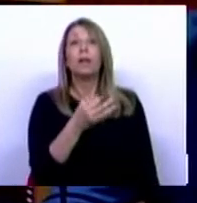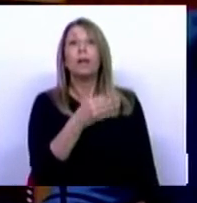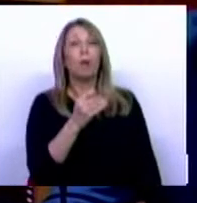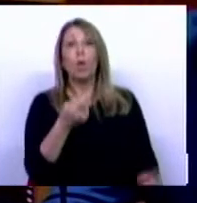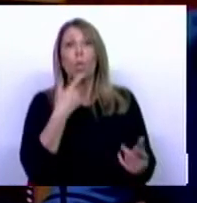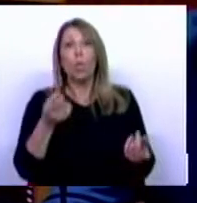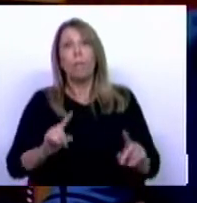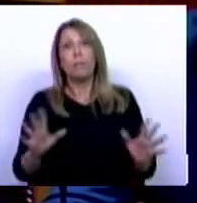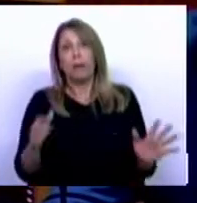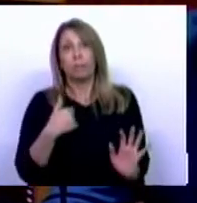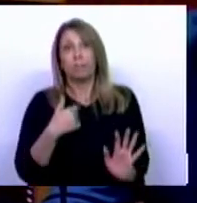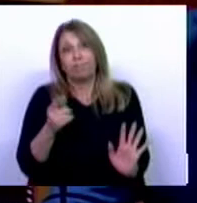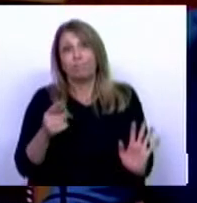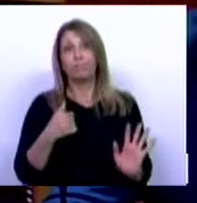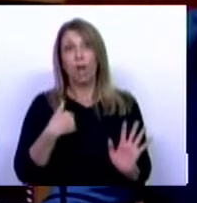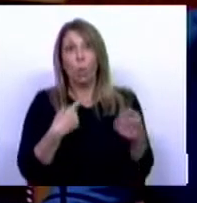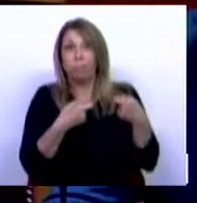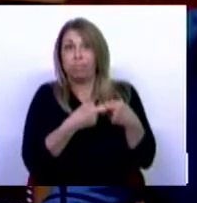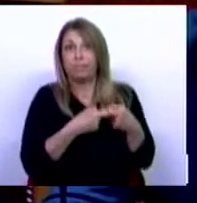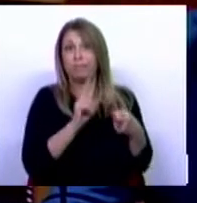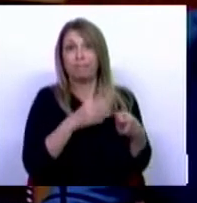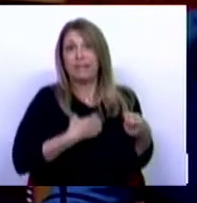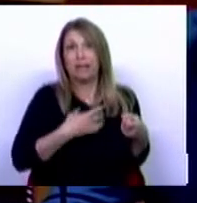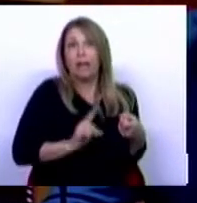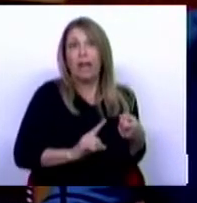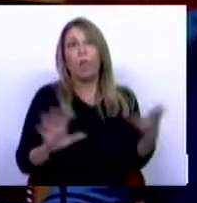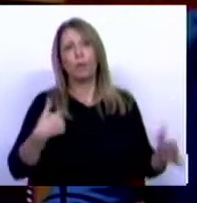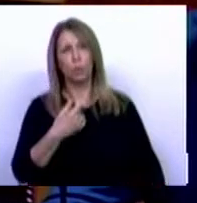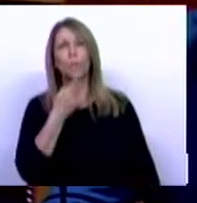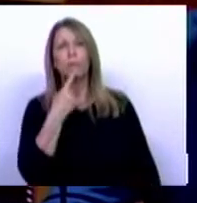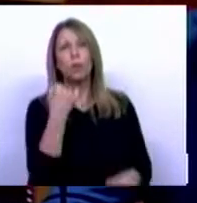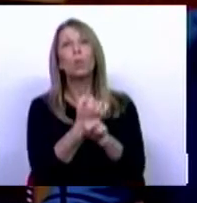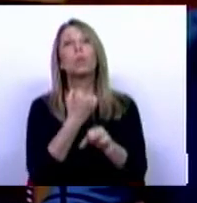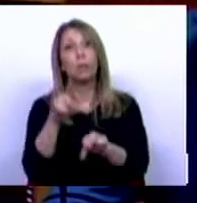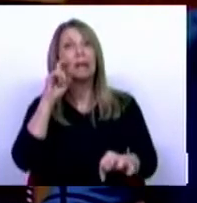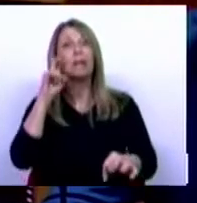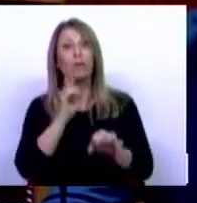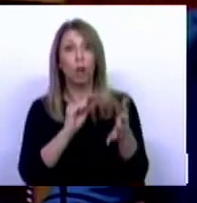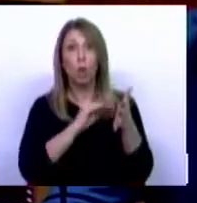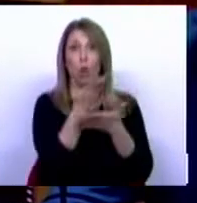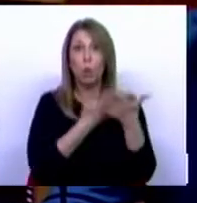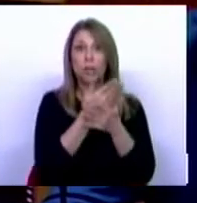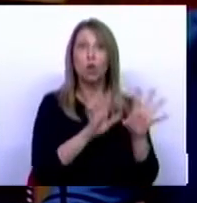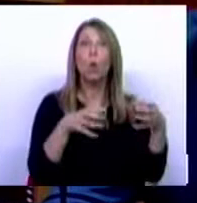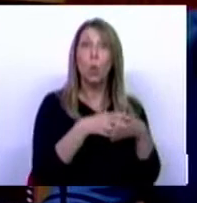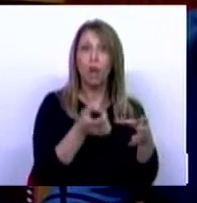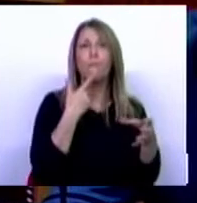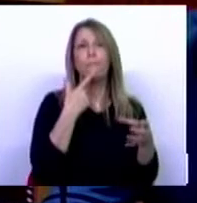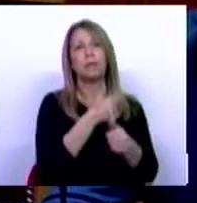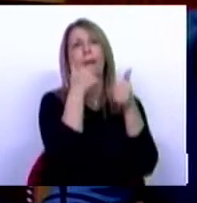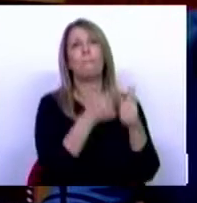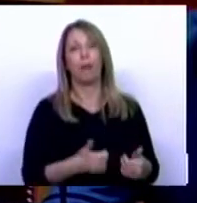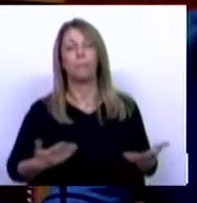perfeitamente, perfeitamente. Mas acreditem que os trabalhadores percebem e aqueles que defendem a noção coletiva percebem-no perfeitamente. Quanto à dimensão